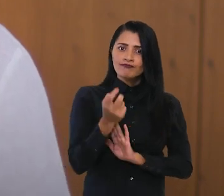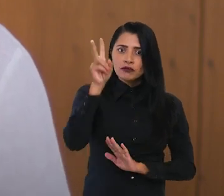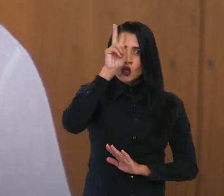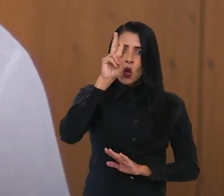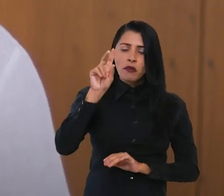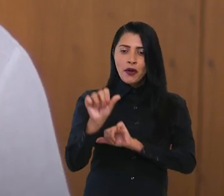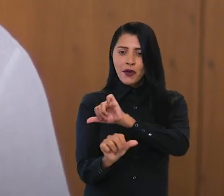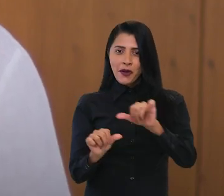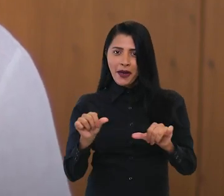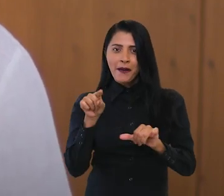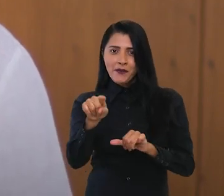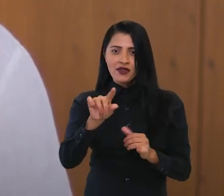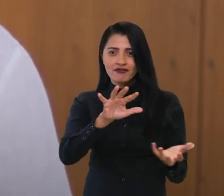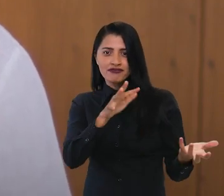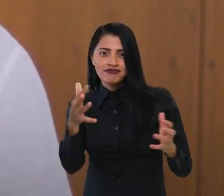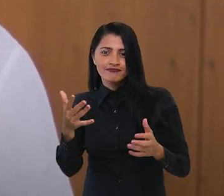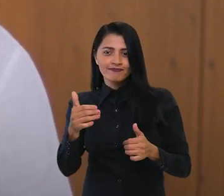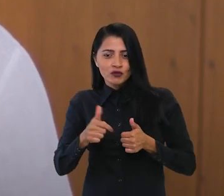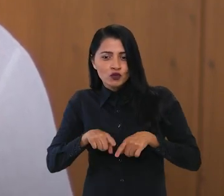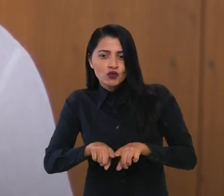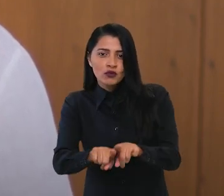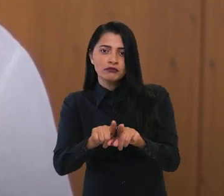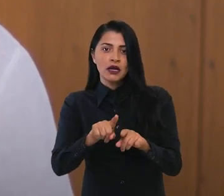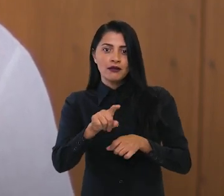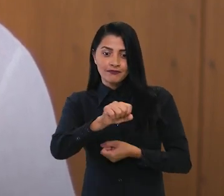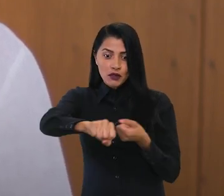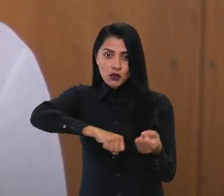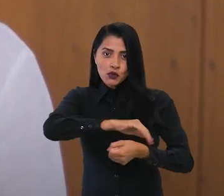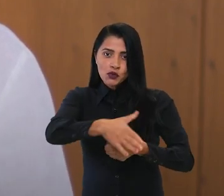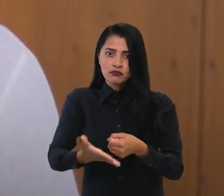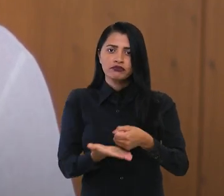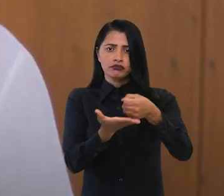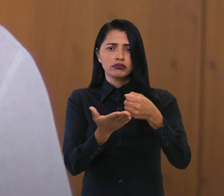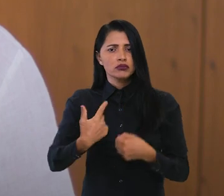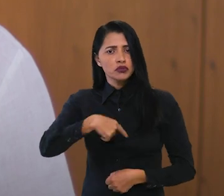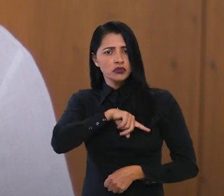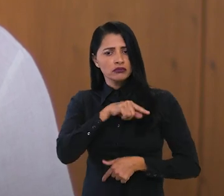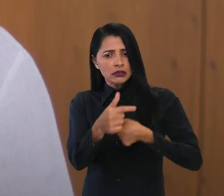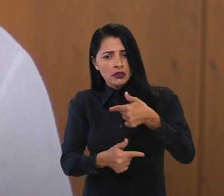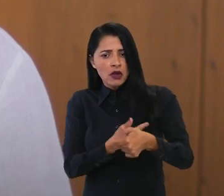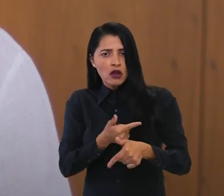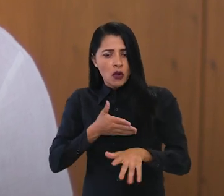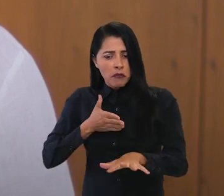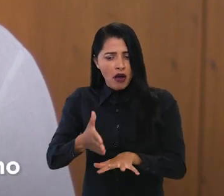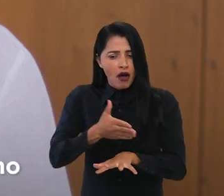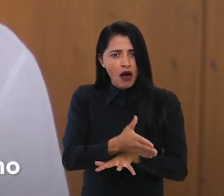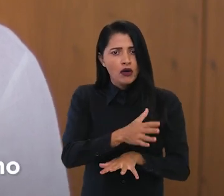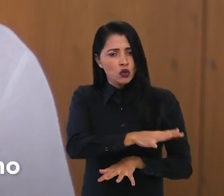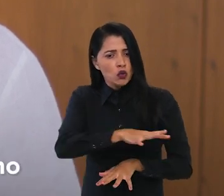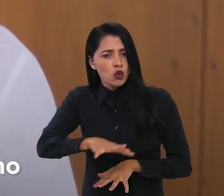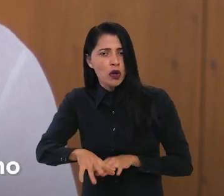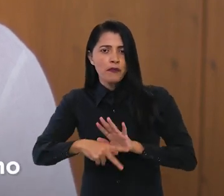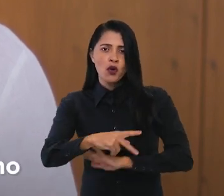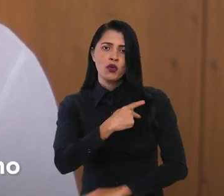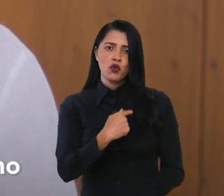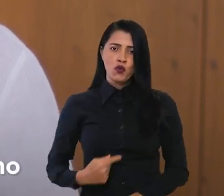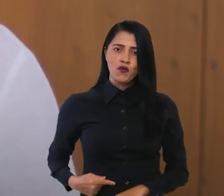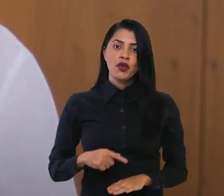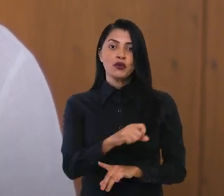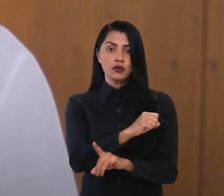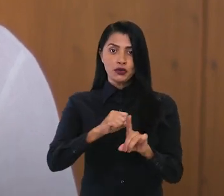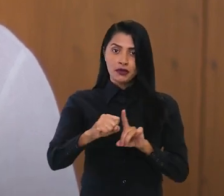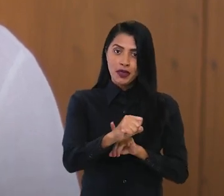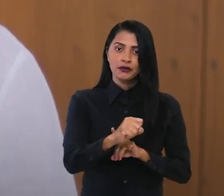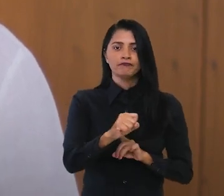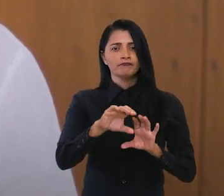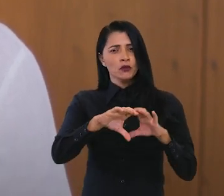histórica pela transição brasileira para a sustentabilidade. Estamos trabalhando de forma transversal com todos os setores do governo